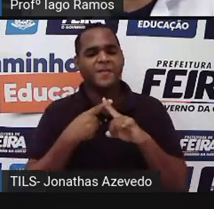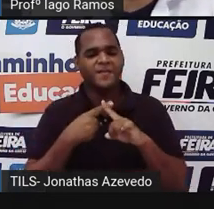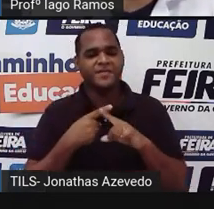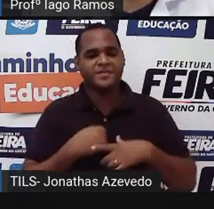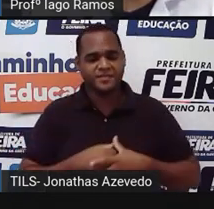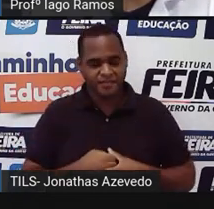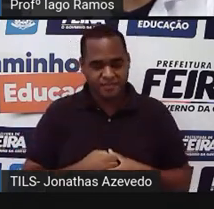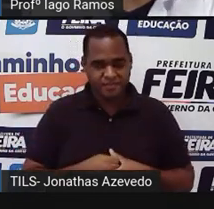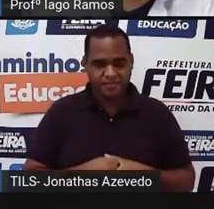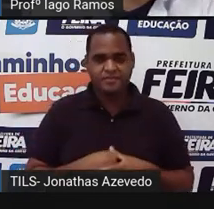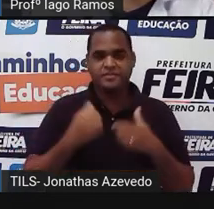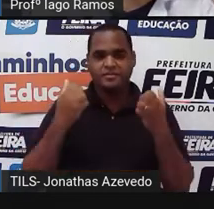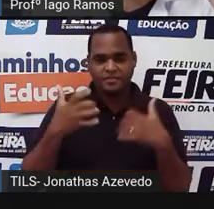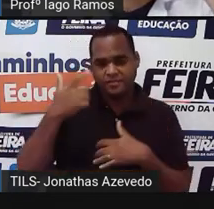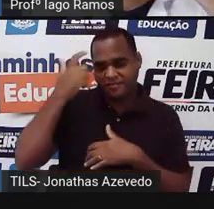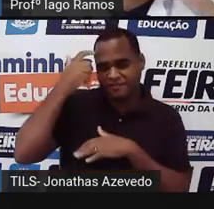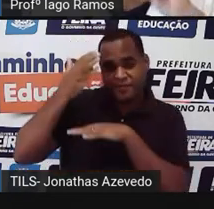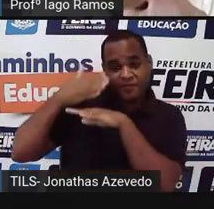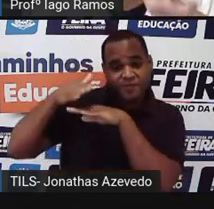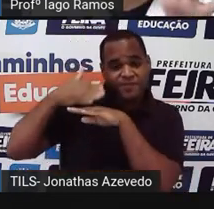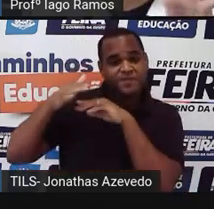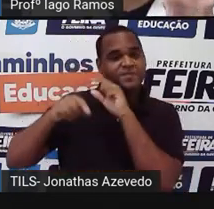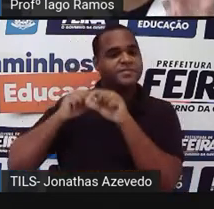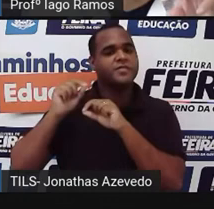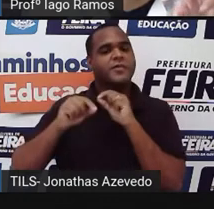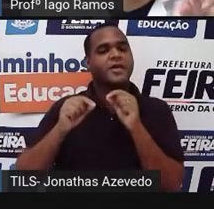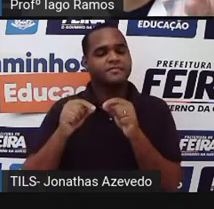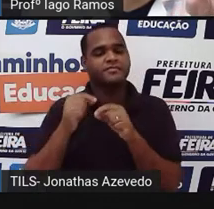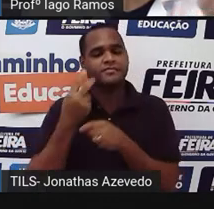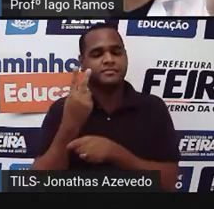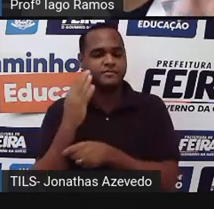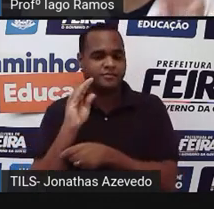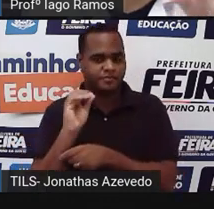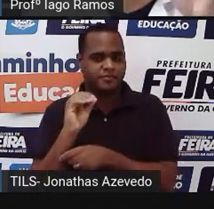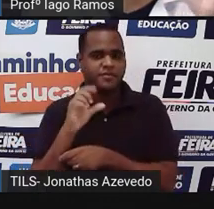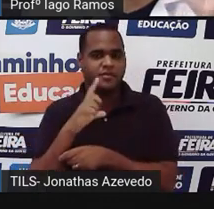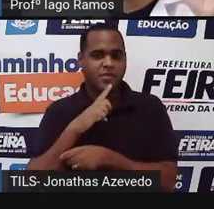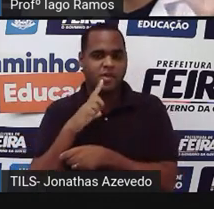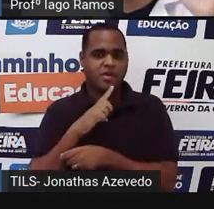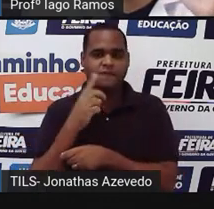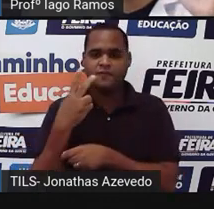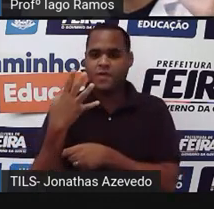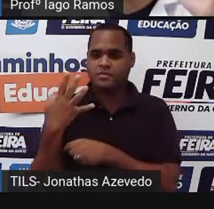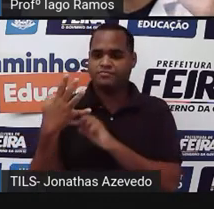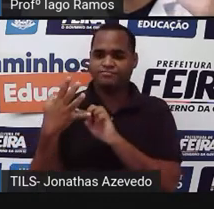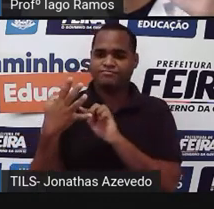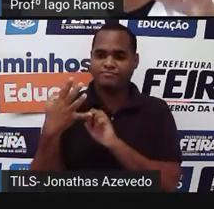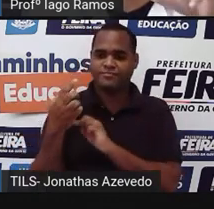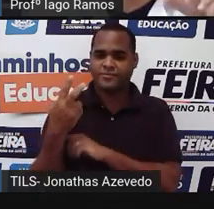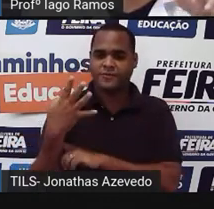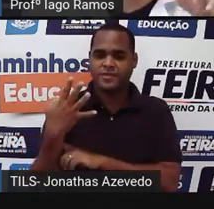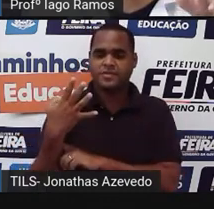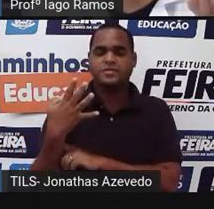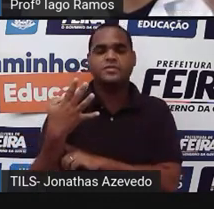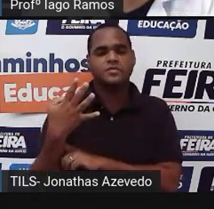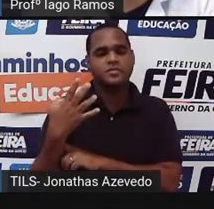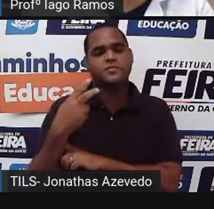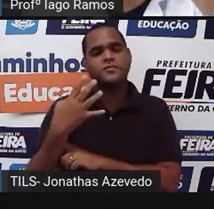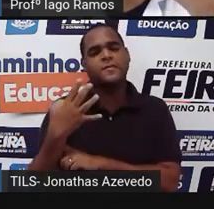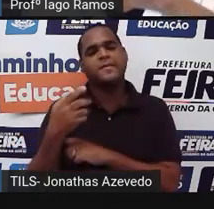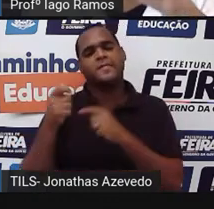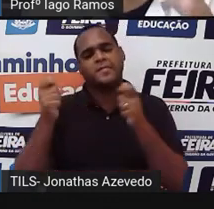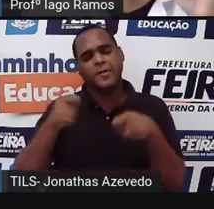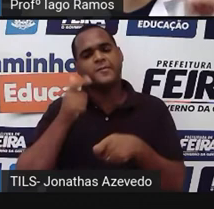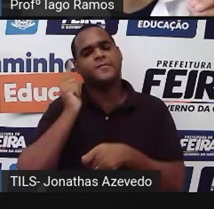porque eu já mentalizo assim R$240 tem o R$24 na frente e R$24 eu